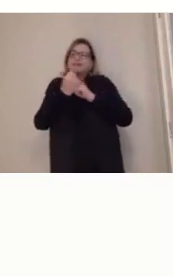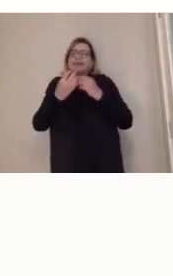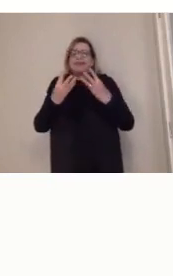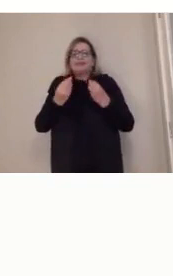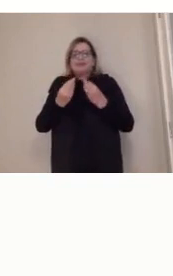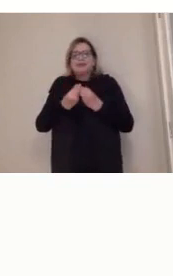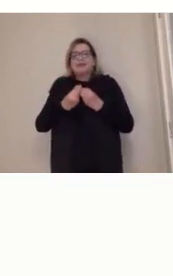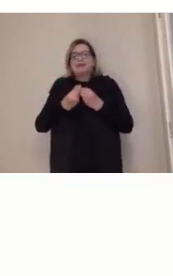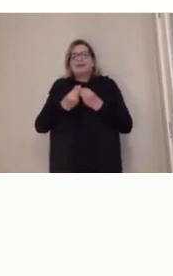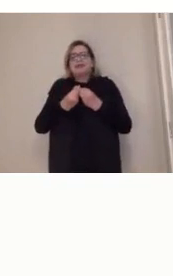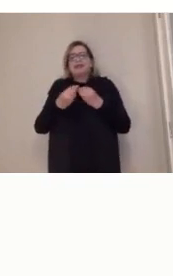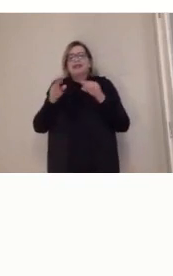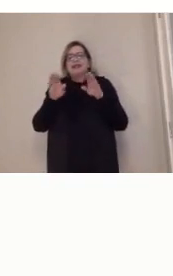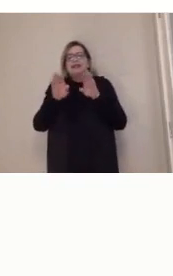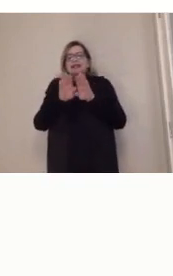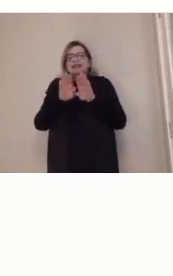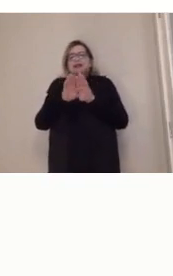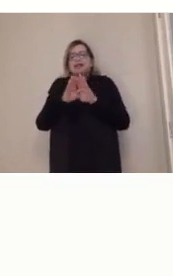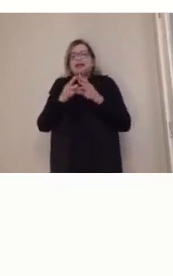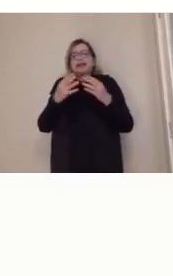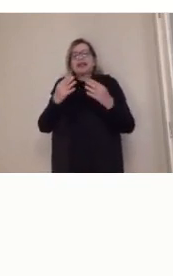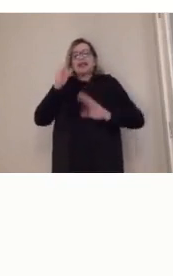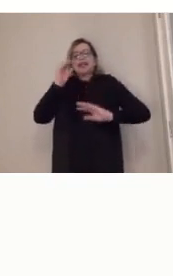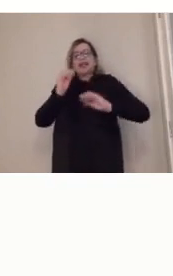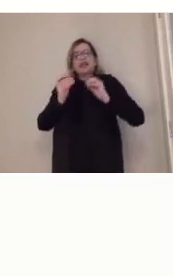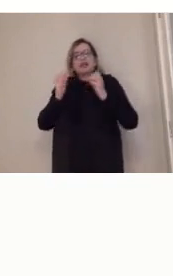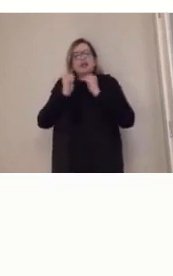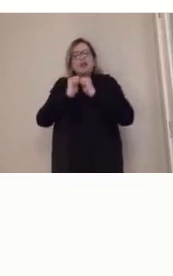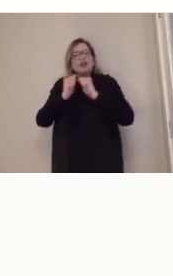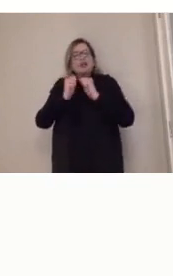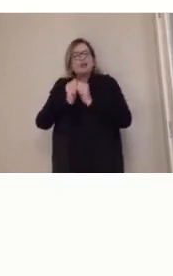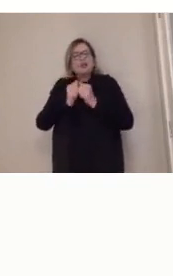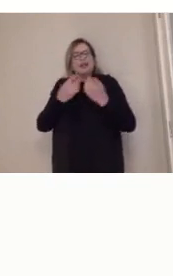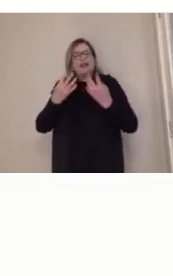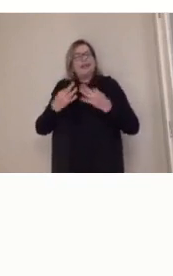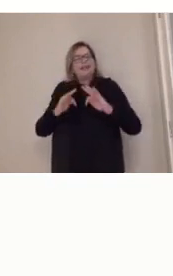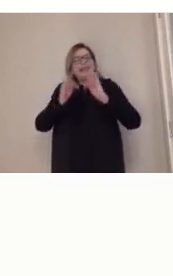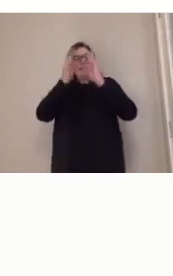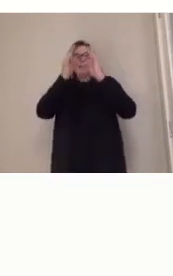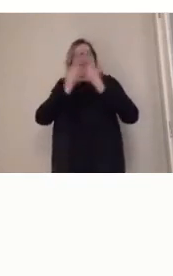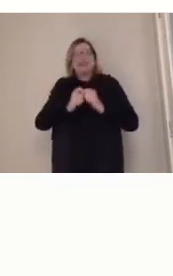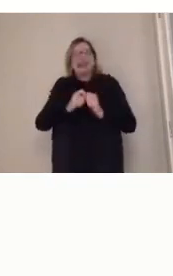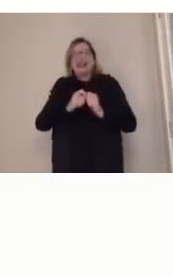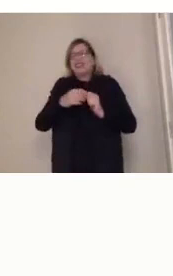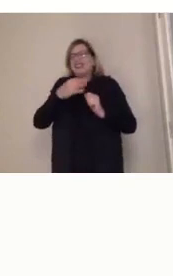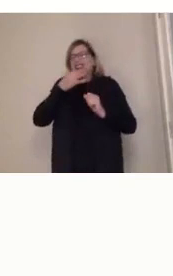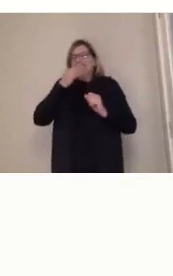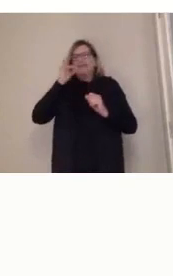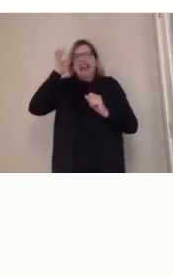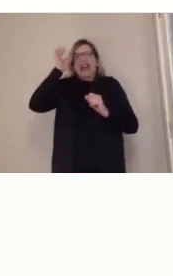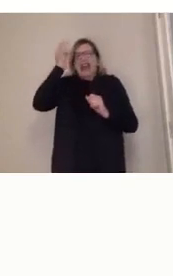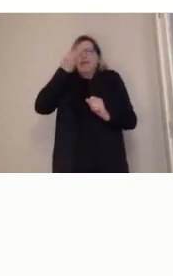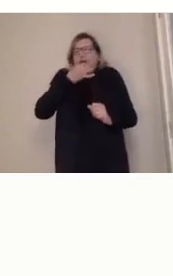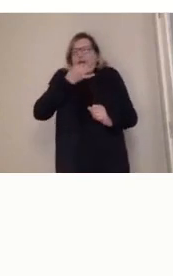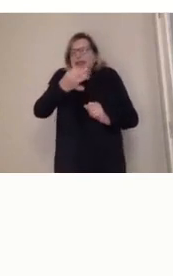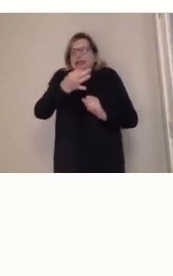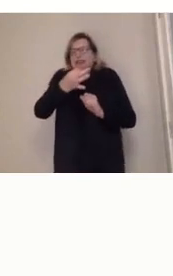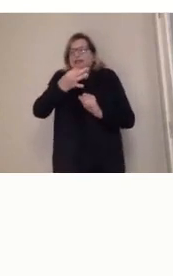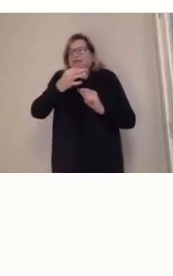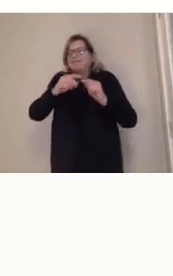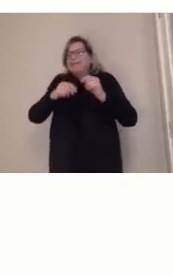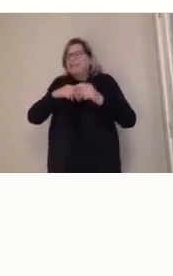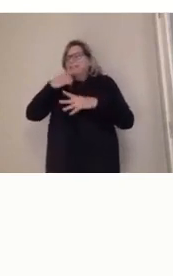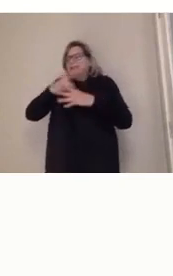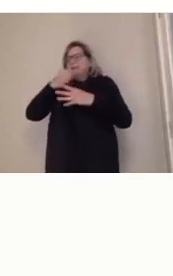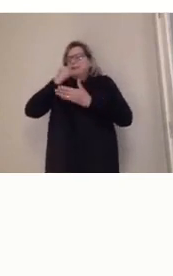própria tecnologia, falam muitas coisas sem pensar, e isso atinge a tantas outras, e a gente vê